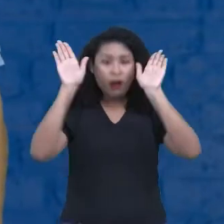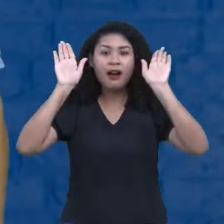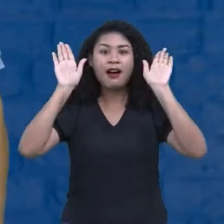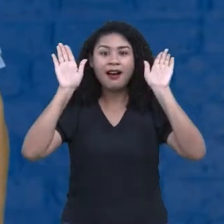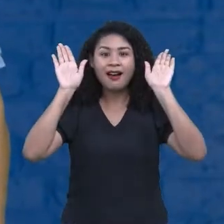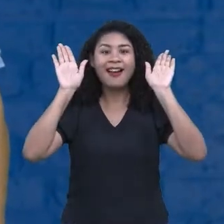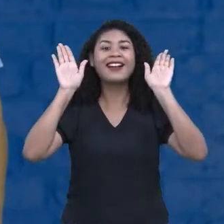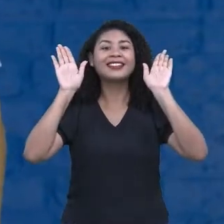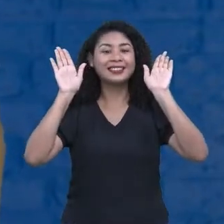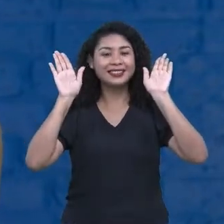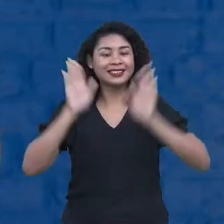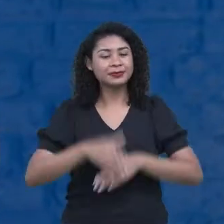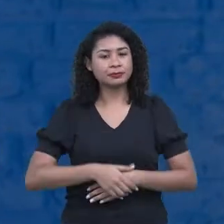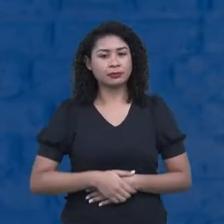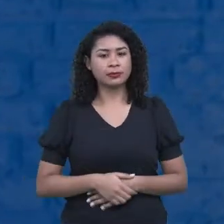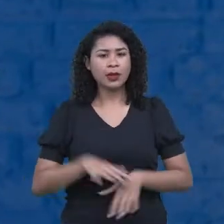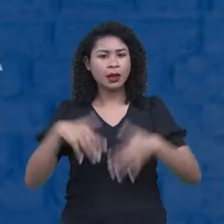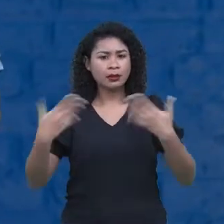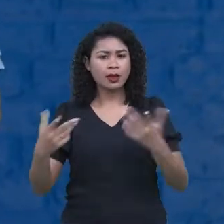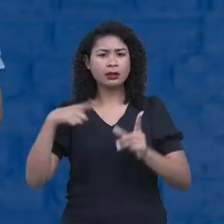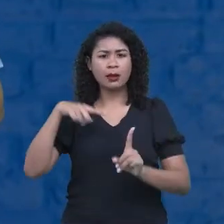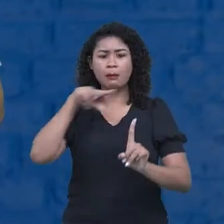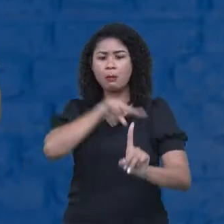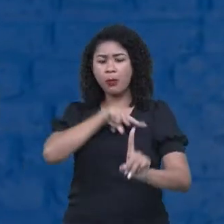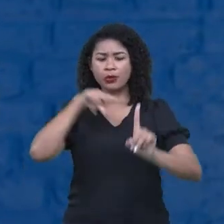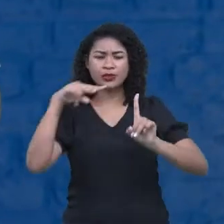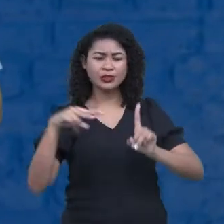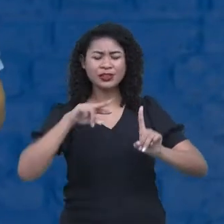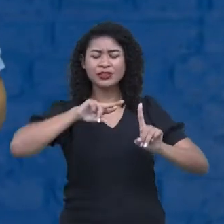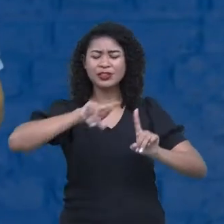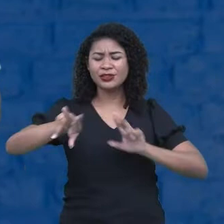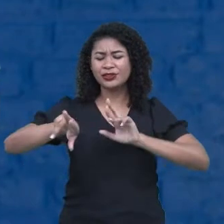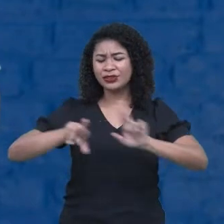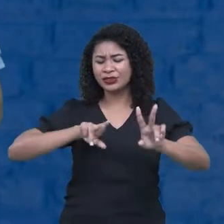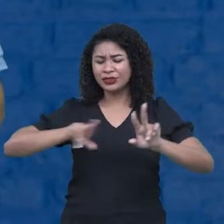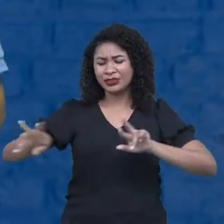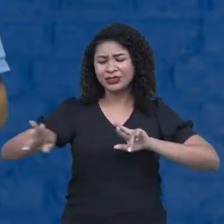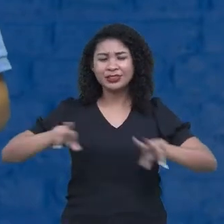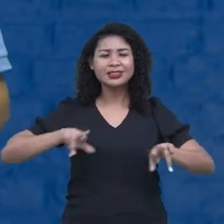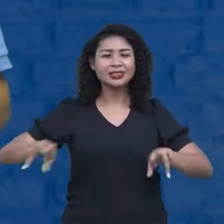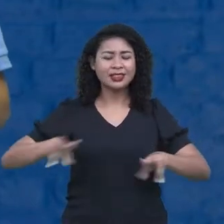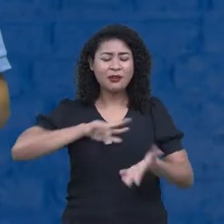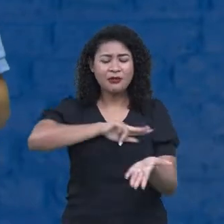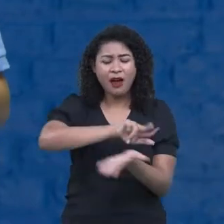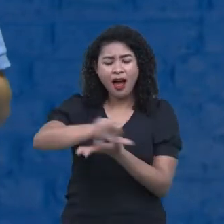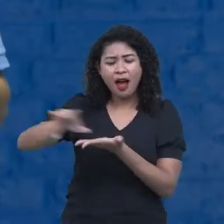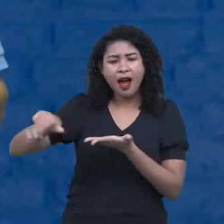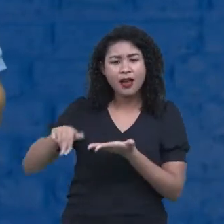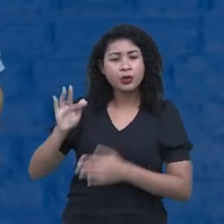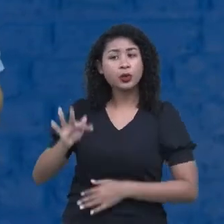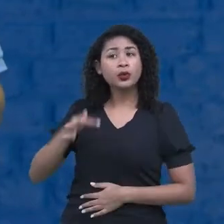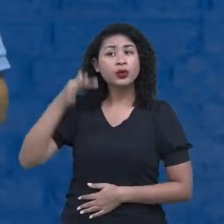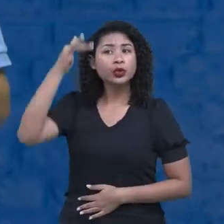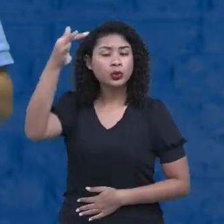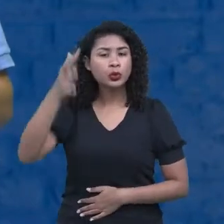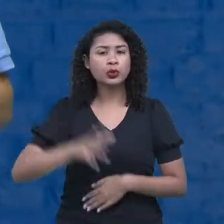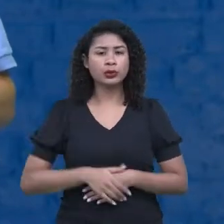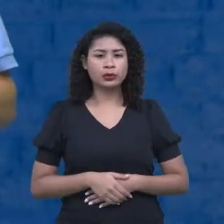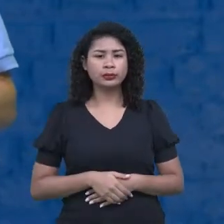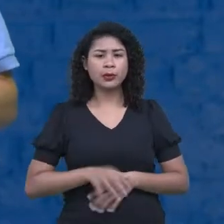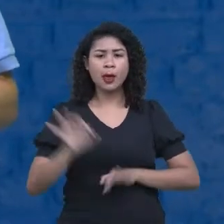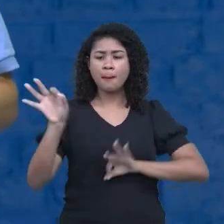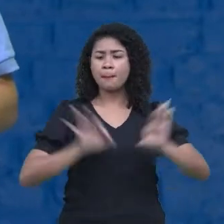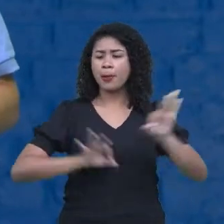Então, são vários olhares que nós temos para o nosso futuro, para o nosso projeto. O que é projetar? Nós